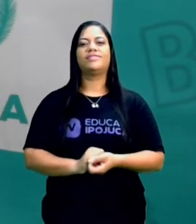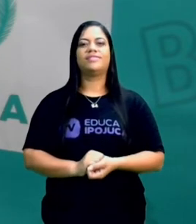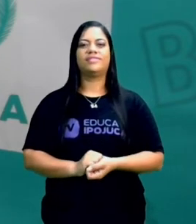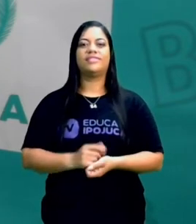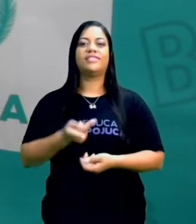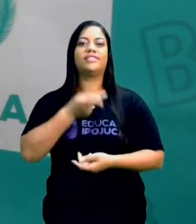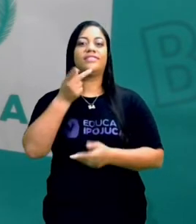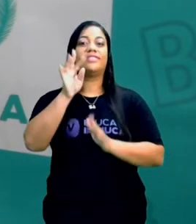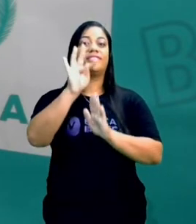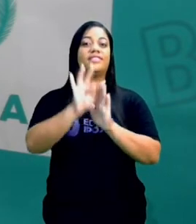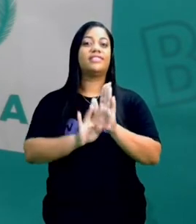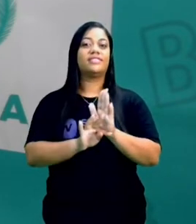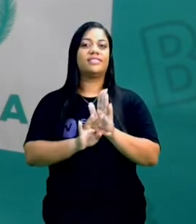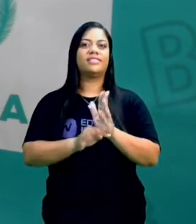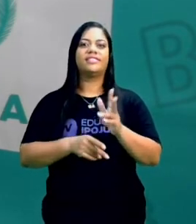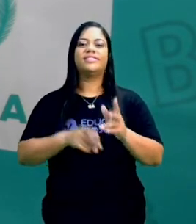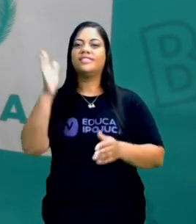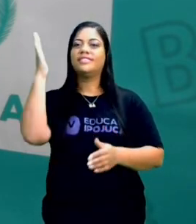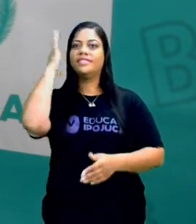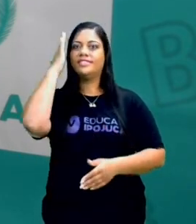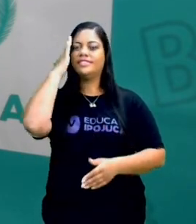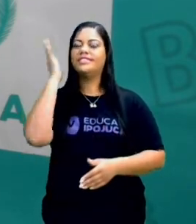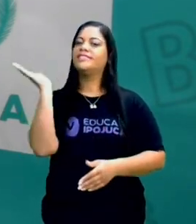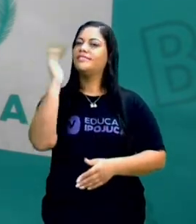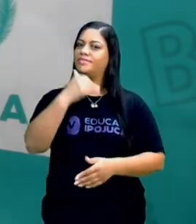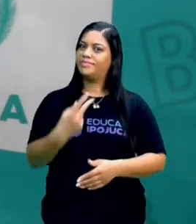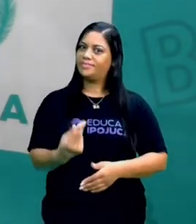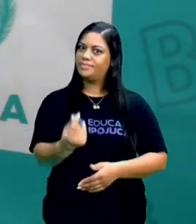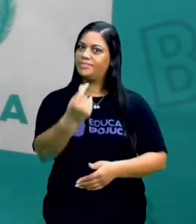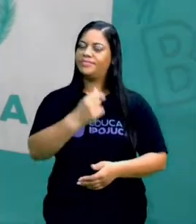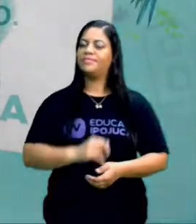contar a história para que as pessoas entendam. Vamos lá?